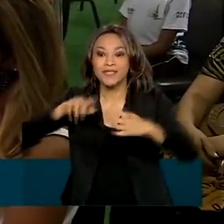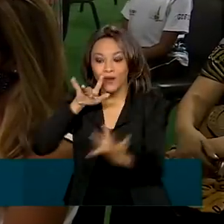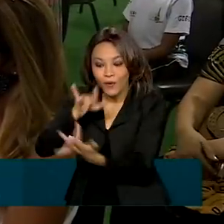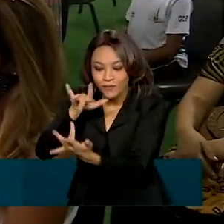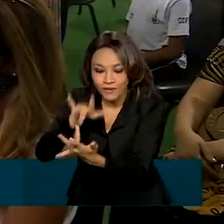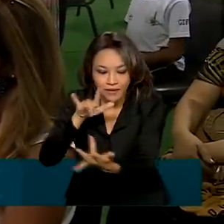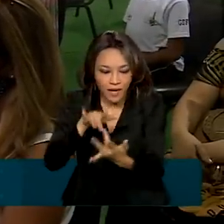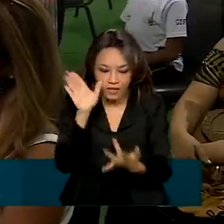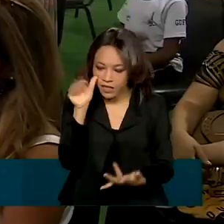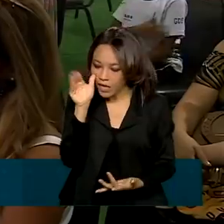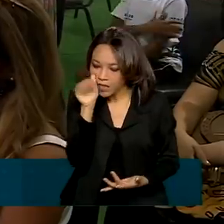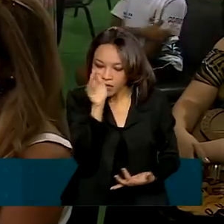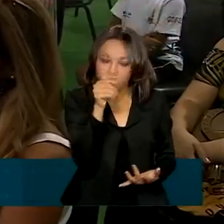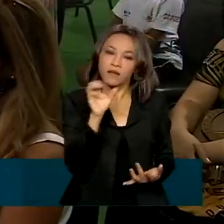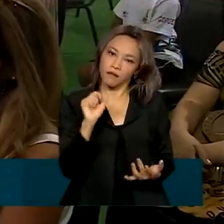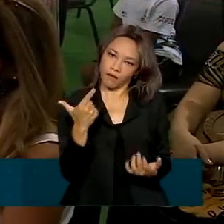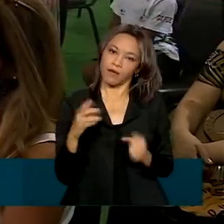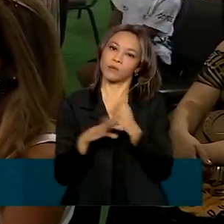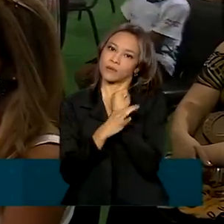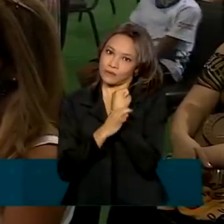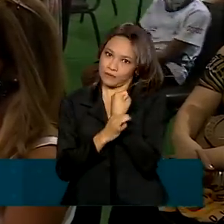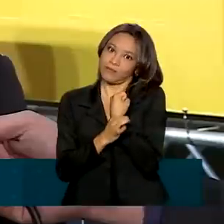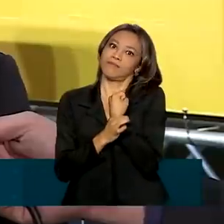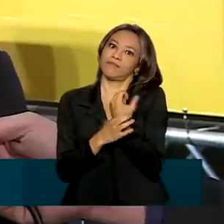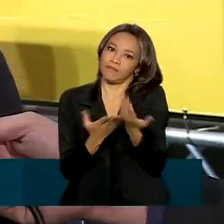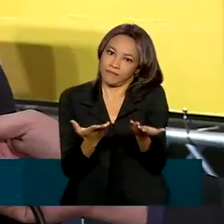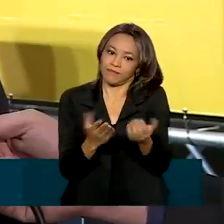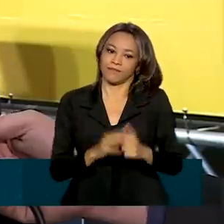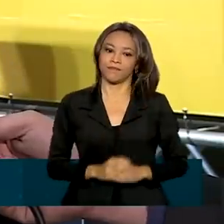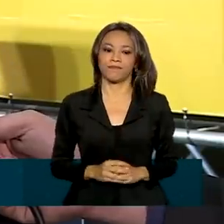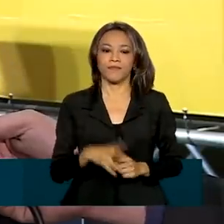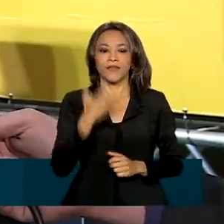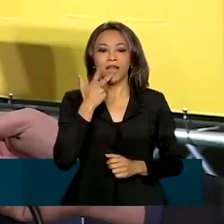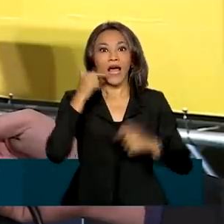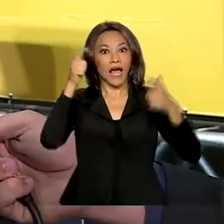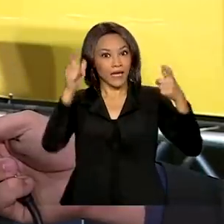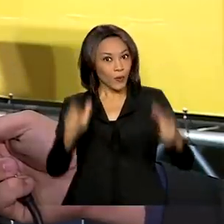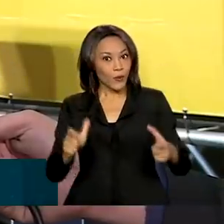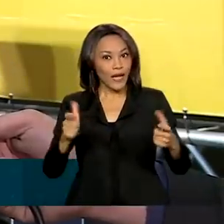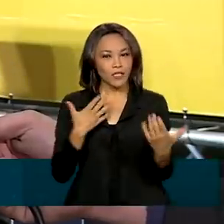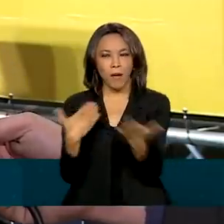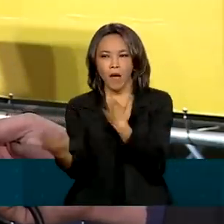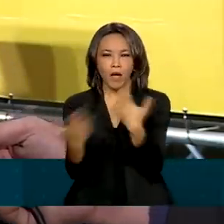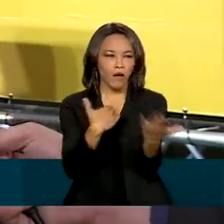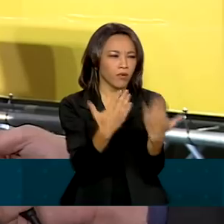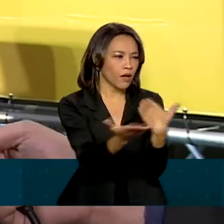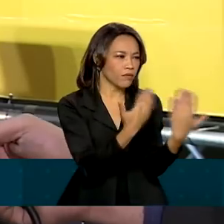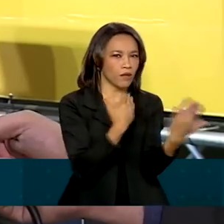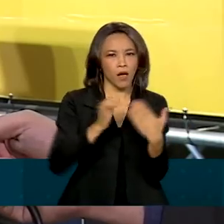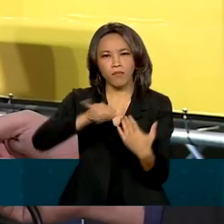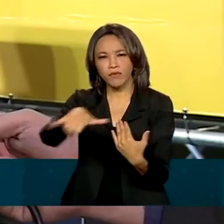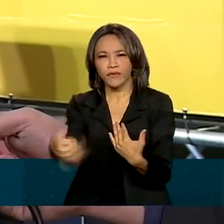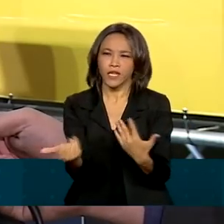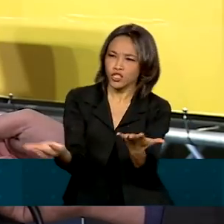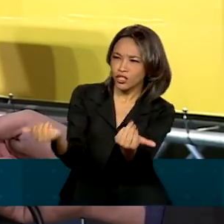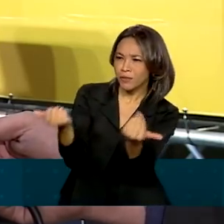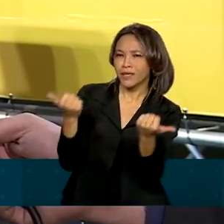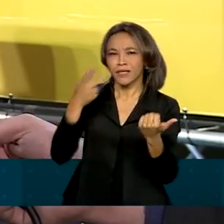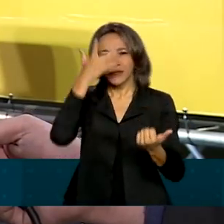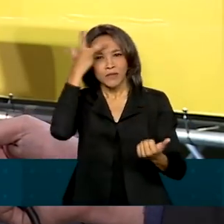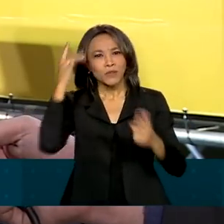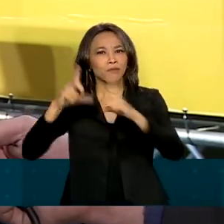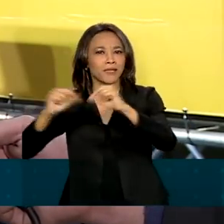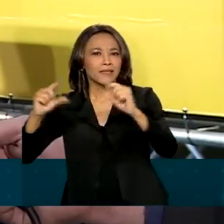Tudo dentro da maior segurança, é claro. Aqui é o lugar de conversar e conhecer. Então aproveita esse momento para convidar a todos aqui de